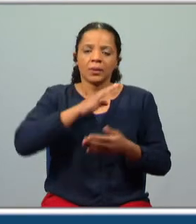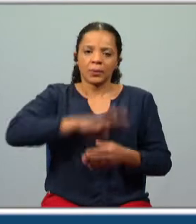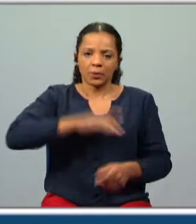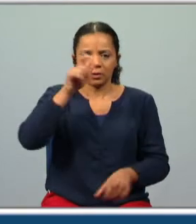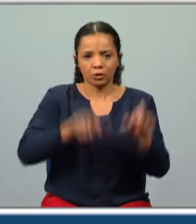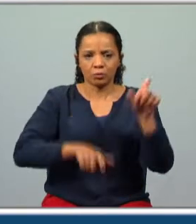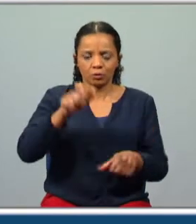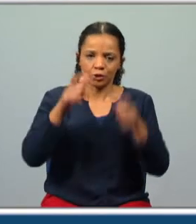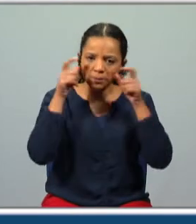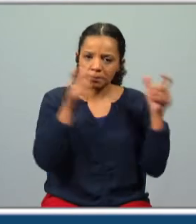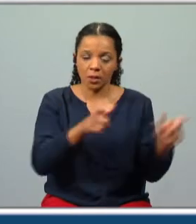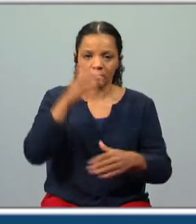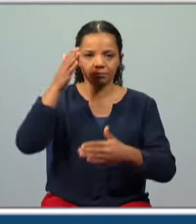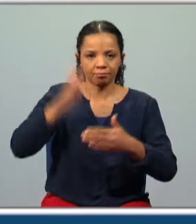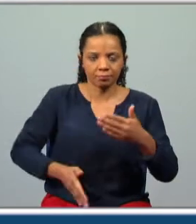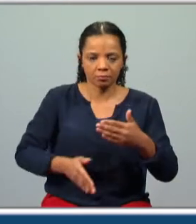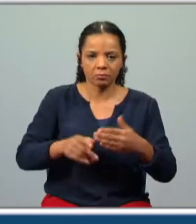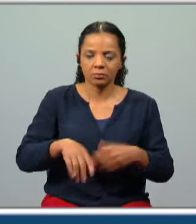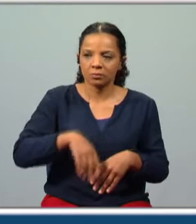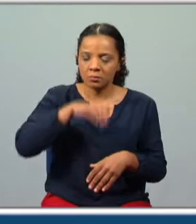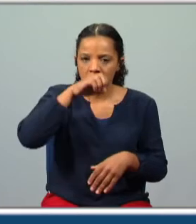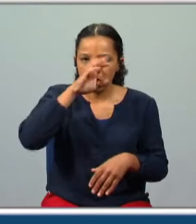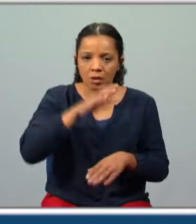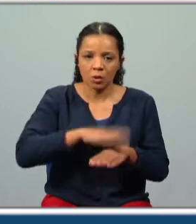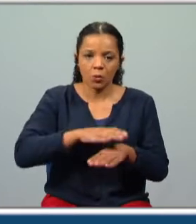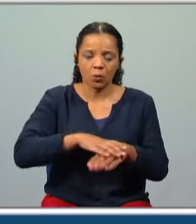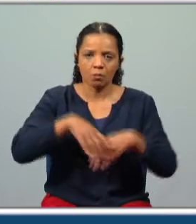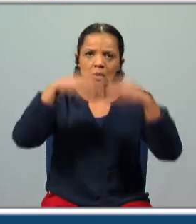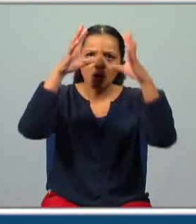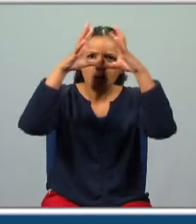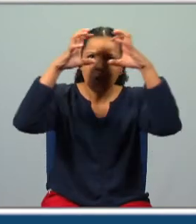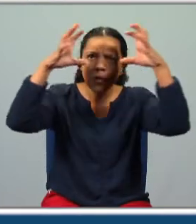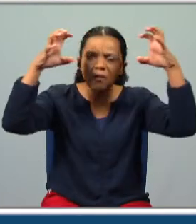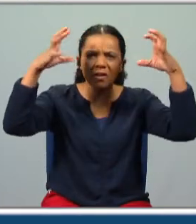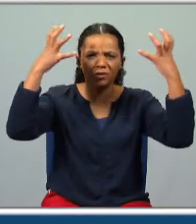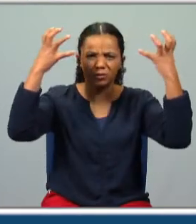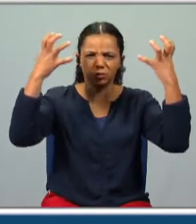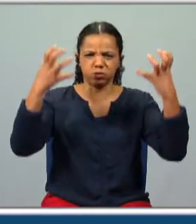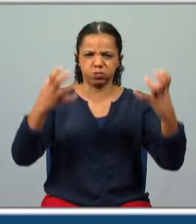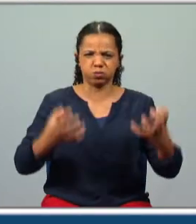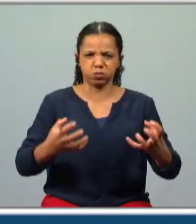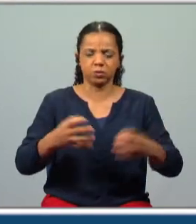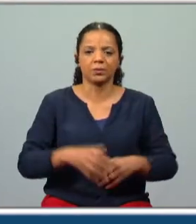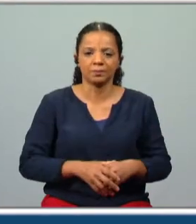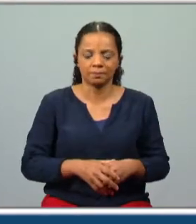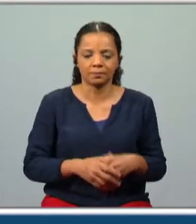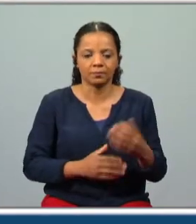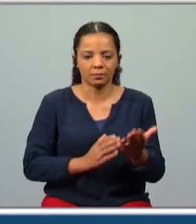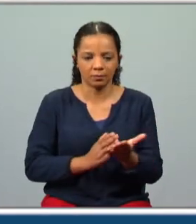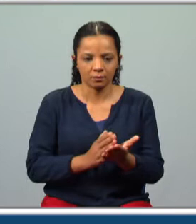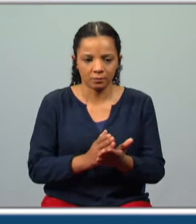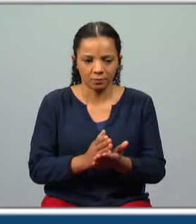vigiava. E, de repente, são surpreendidos por esta nuvem escura. E vamos continuar.